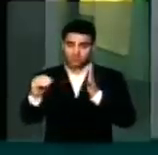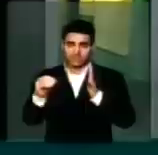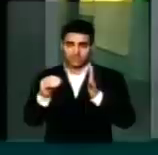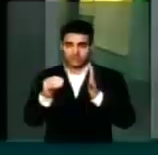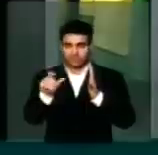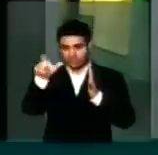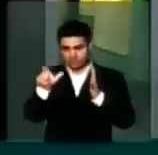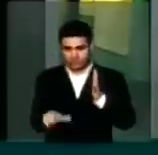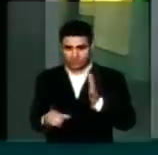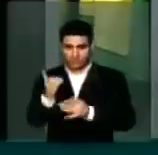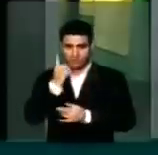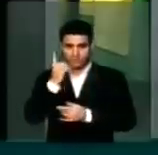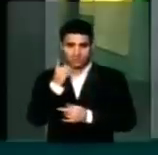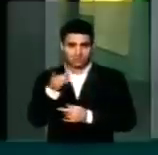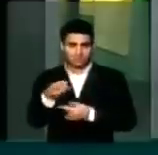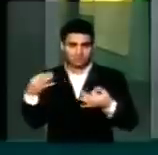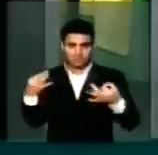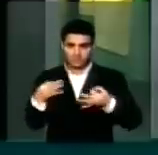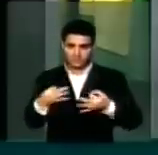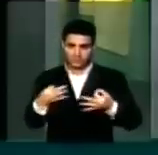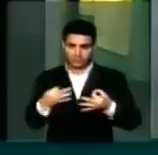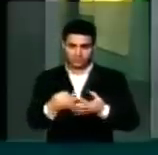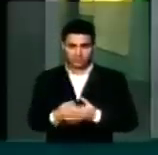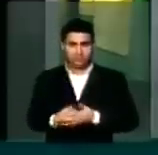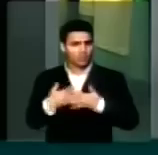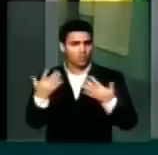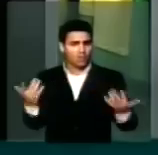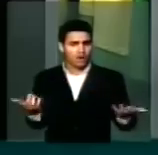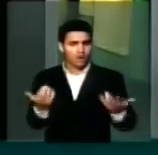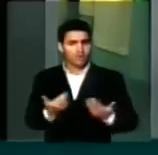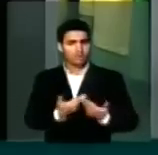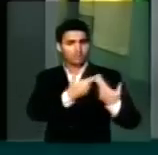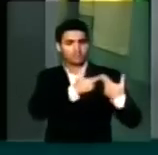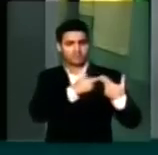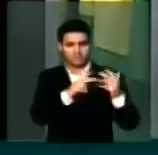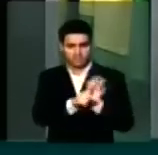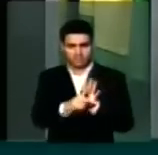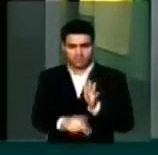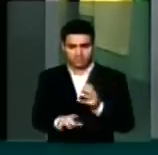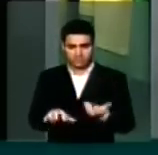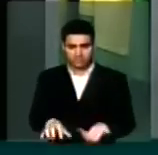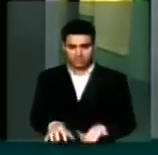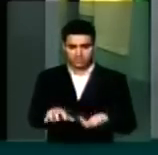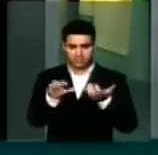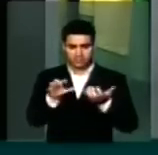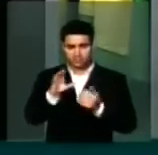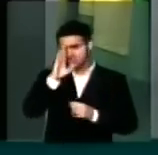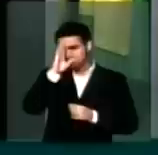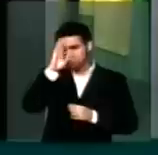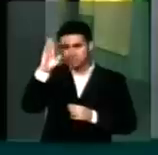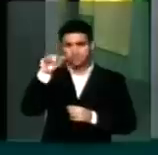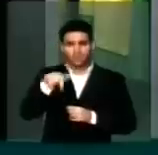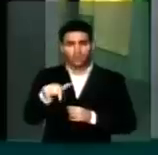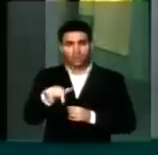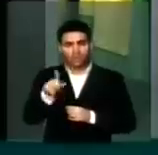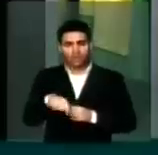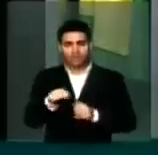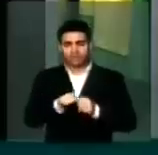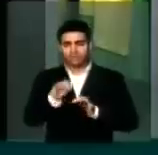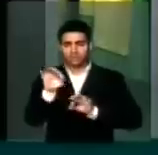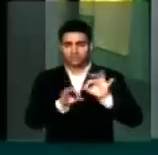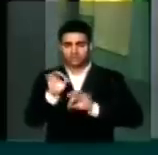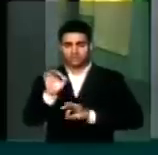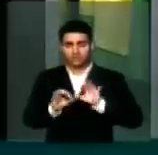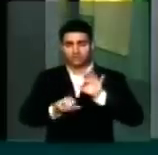legislador do parlamentar. Qual é a função do poder legislativo principal, primordial? Elaborar